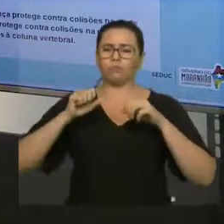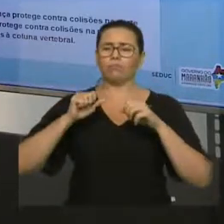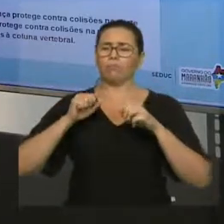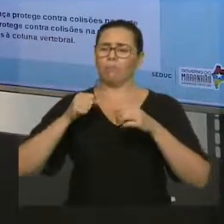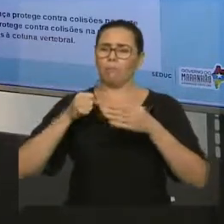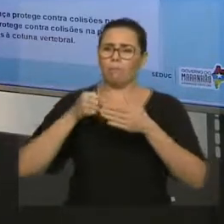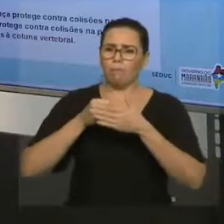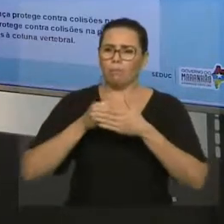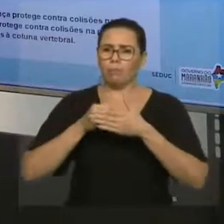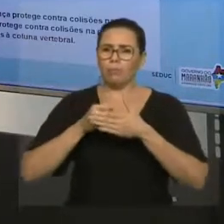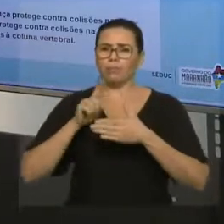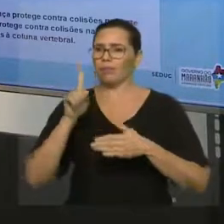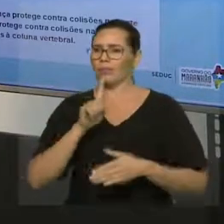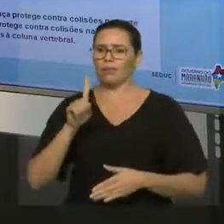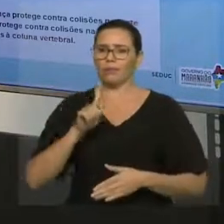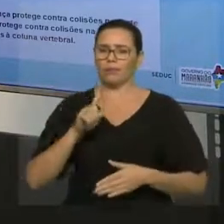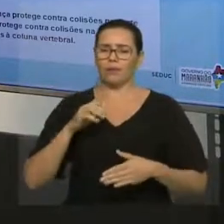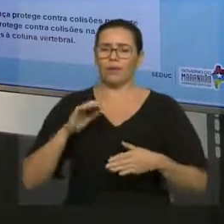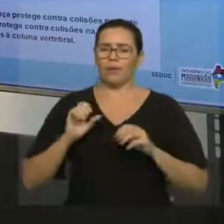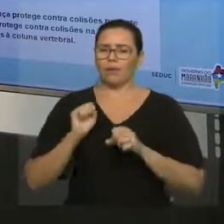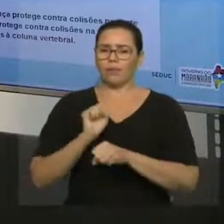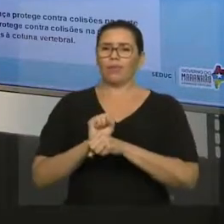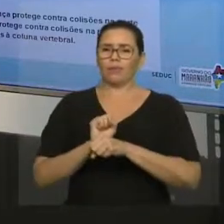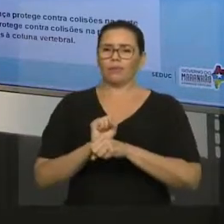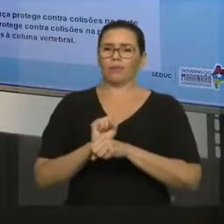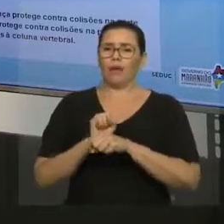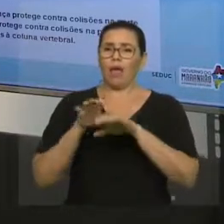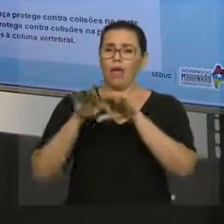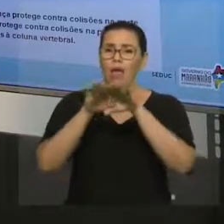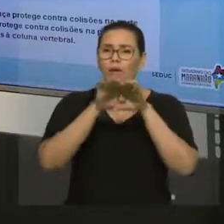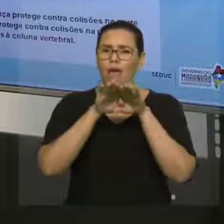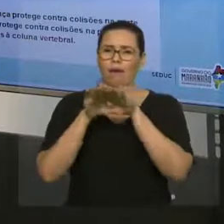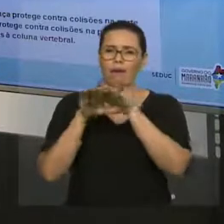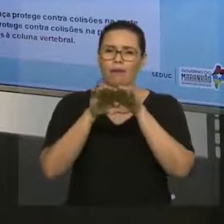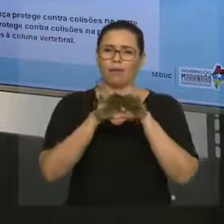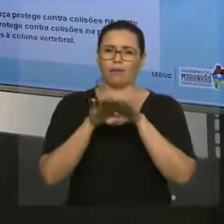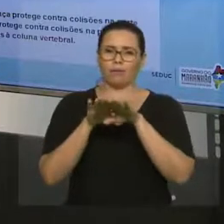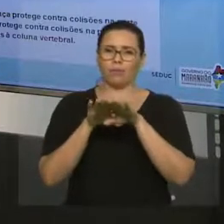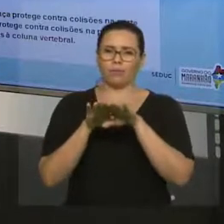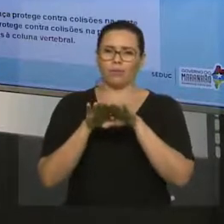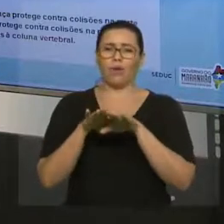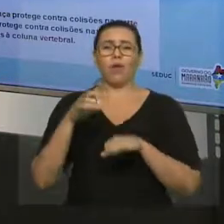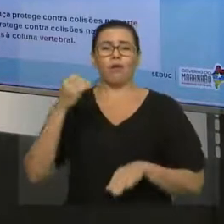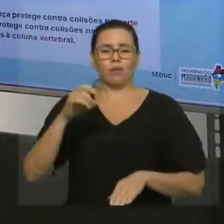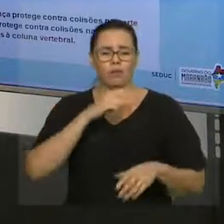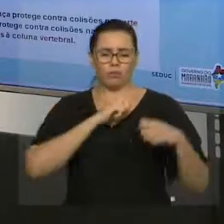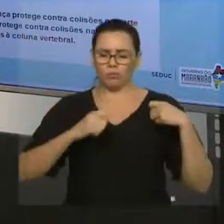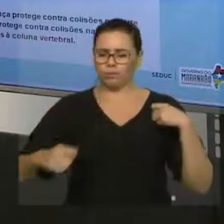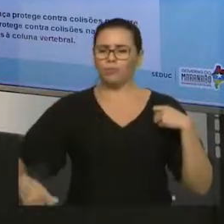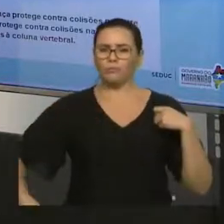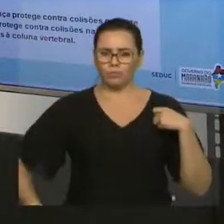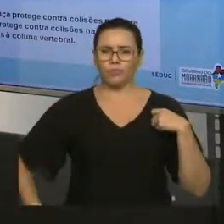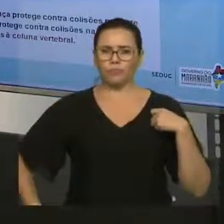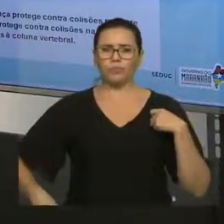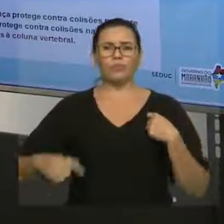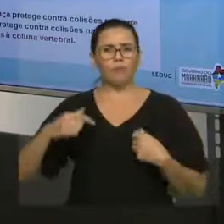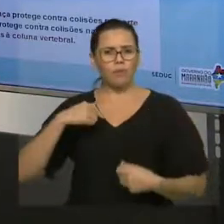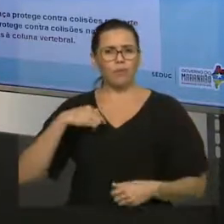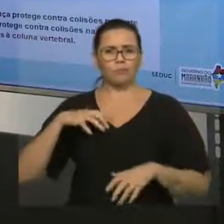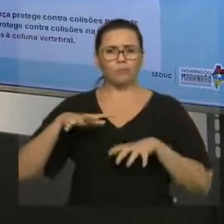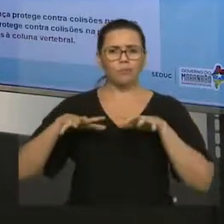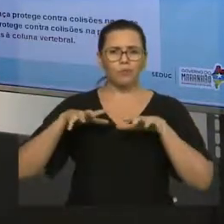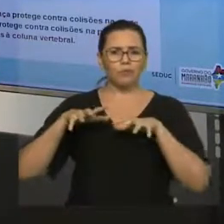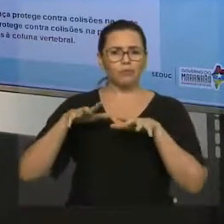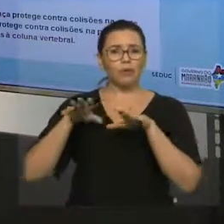continuarmos no nosso estado de equilíbrio. Então, quando eu passo o cinto de segurança, o cinto de segurança é segura,